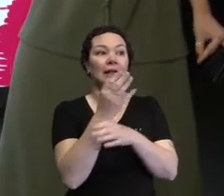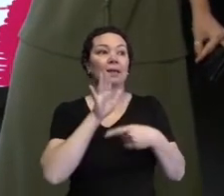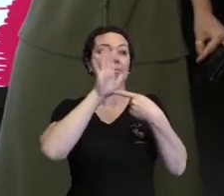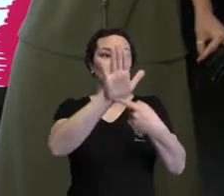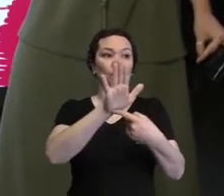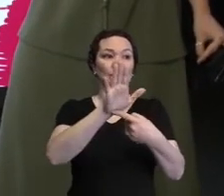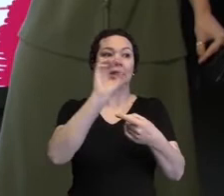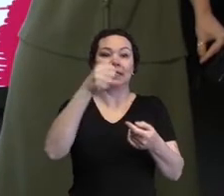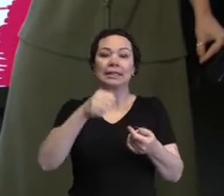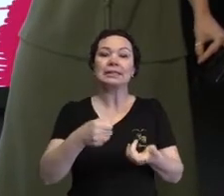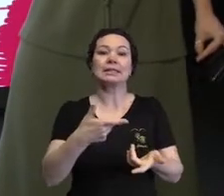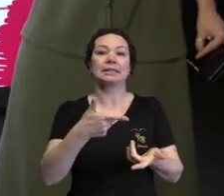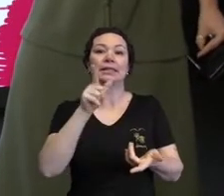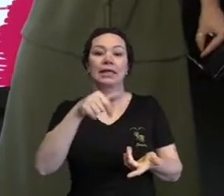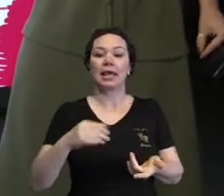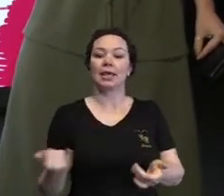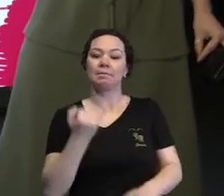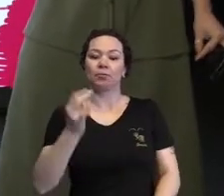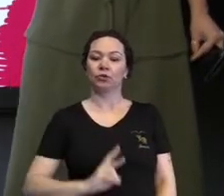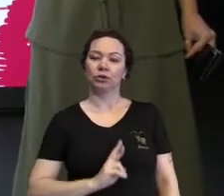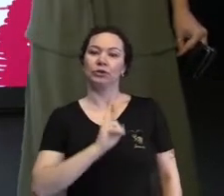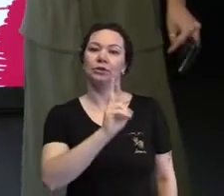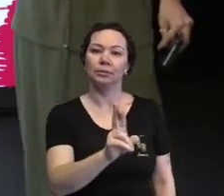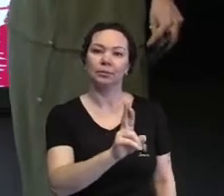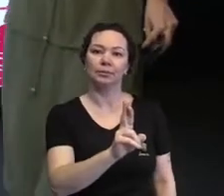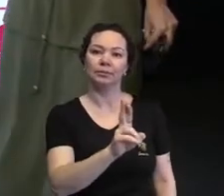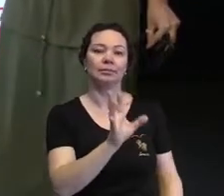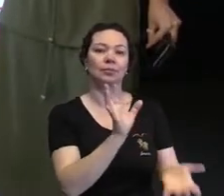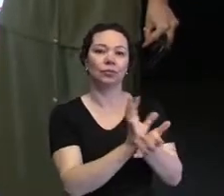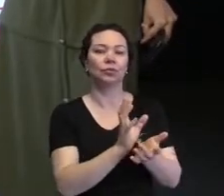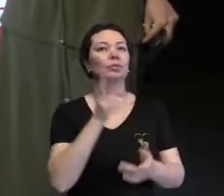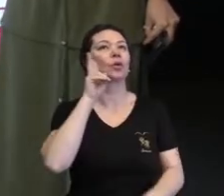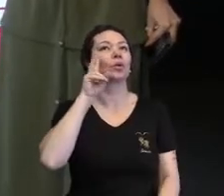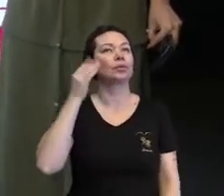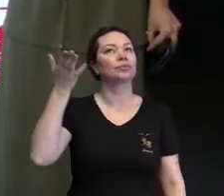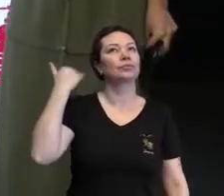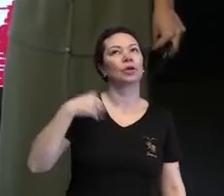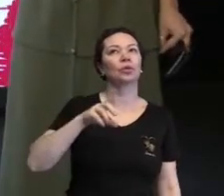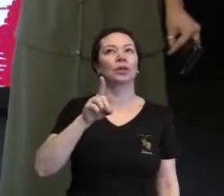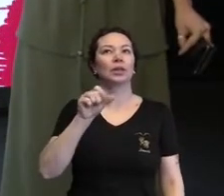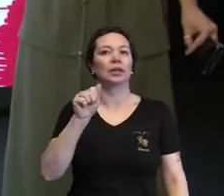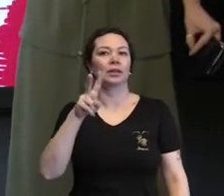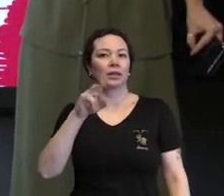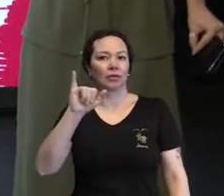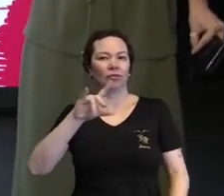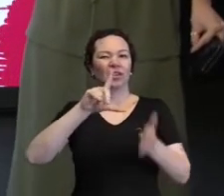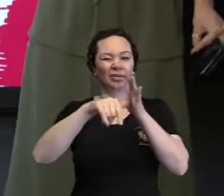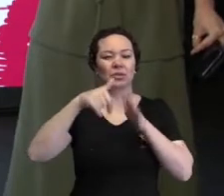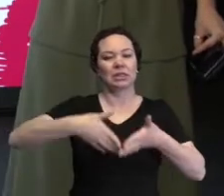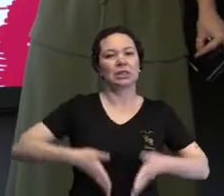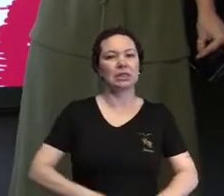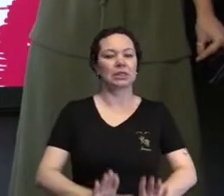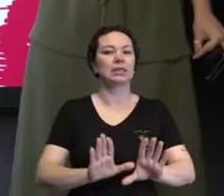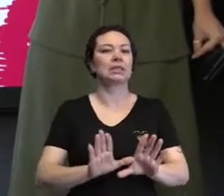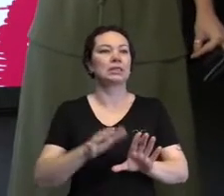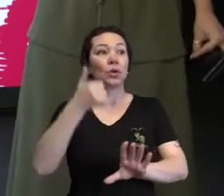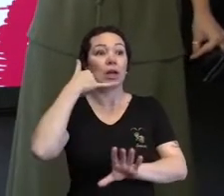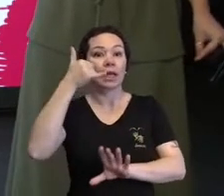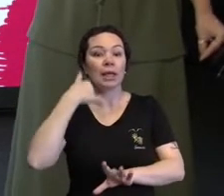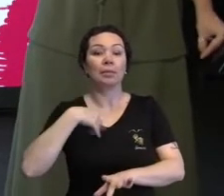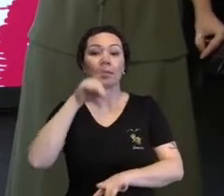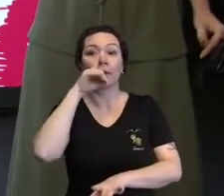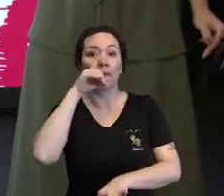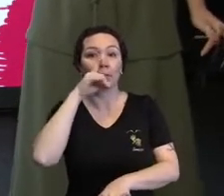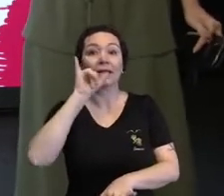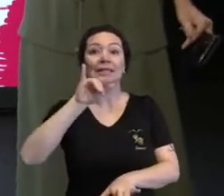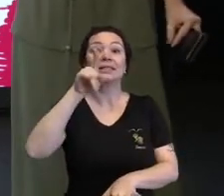representatividade para as pessoas. Eu lembro, por exemplo, que quando o Davi, uns meses depois que o Davi nasceu, ligaram para minha mãe para